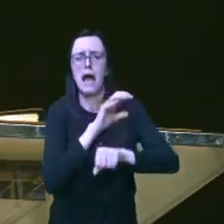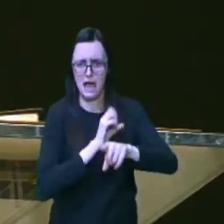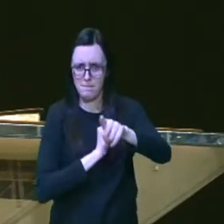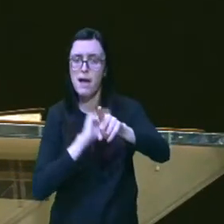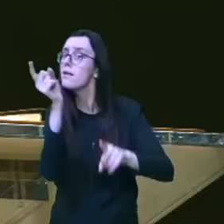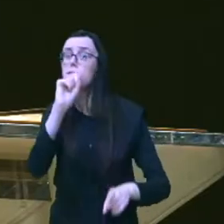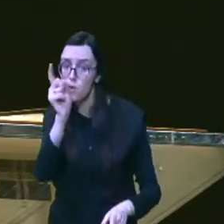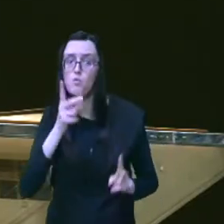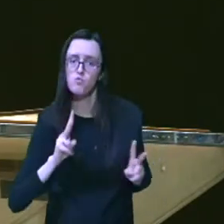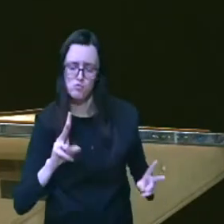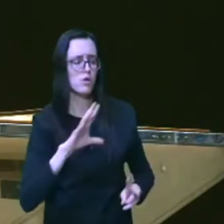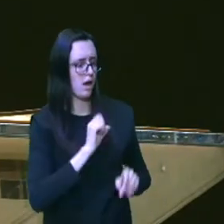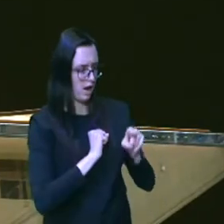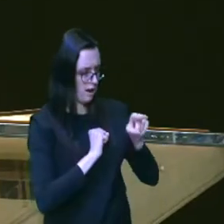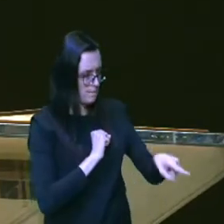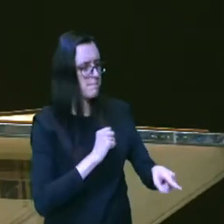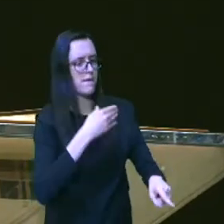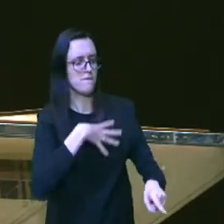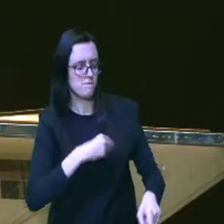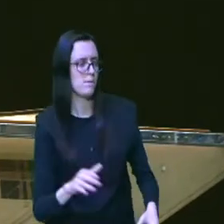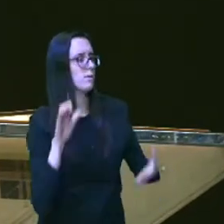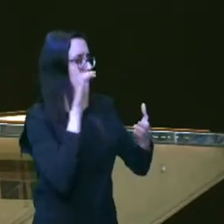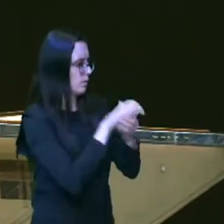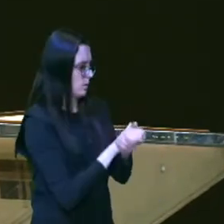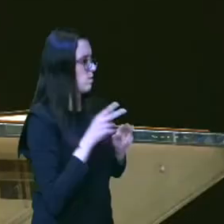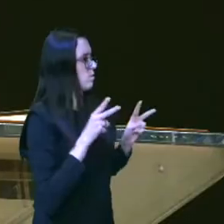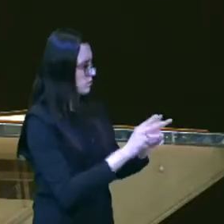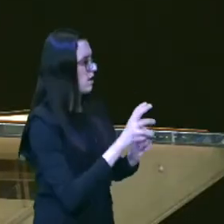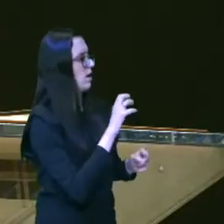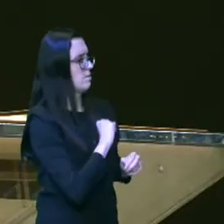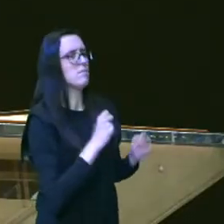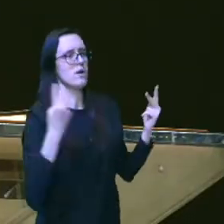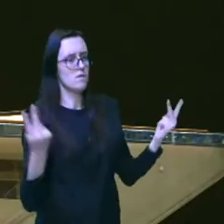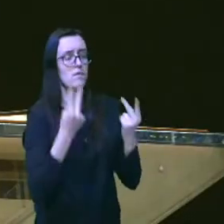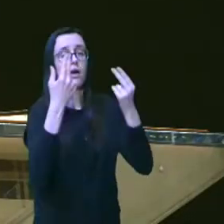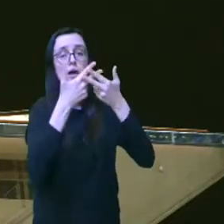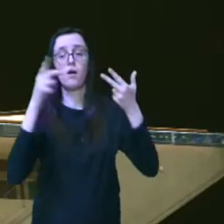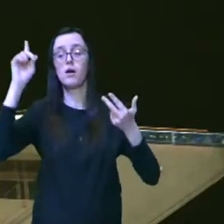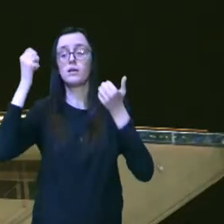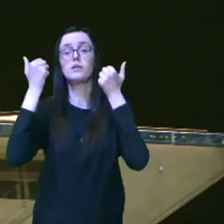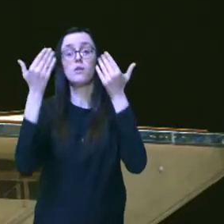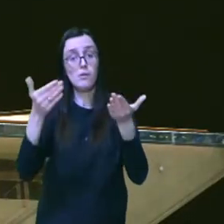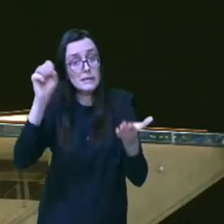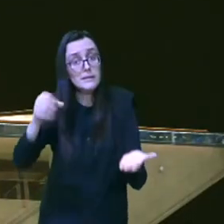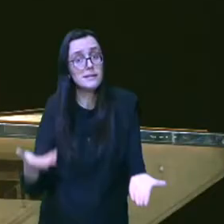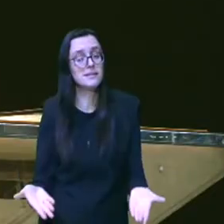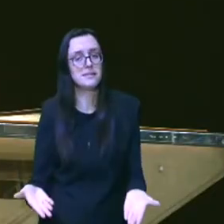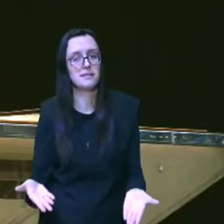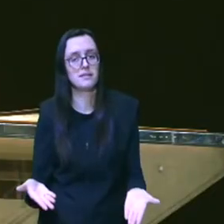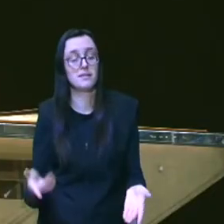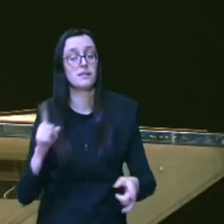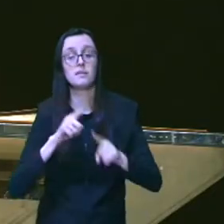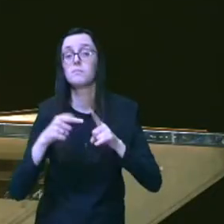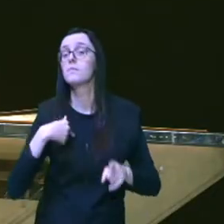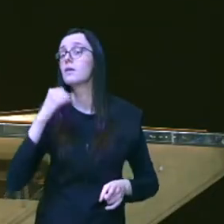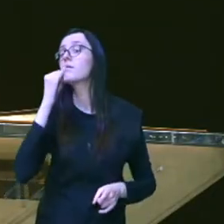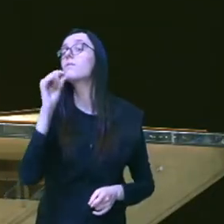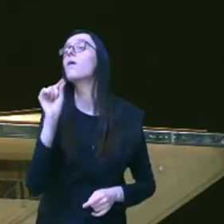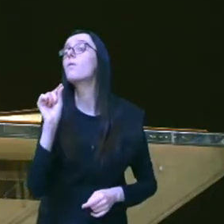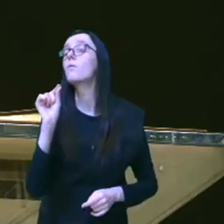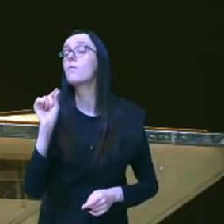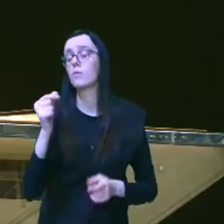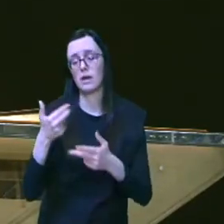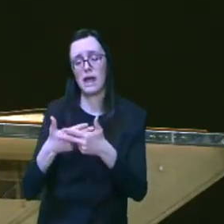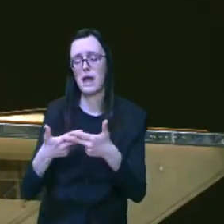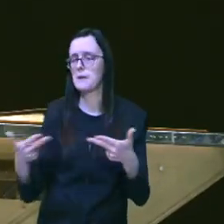filho deixar de amar o seu cônjuge deixar de valorizar aquilo que o Senhor tem dado mas o que eu estou dizendo é que tudo